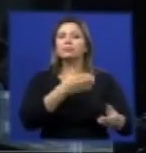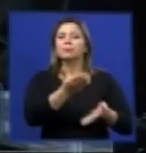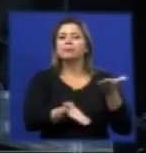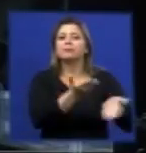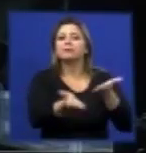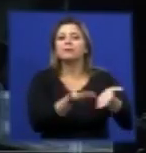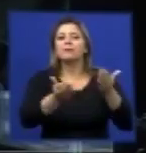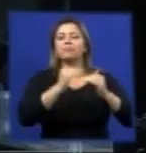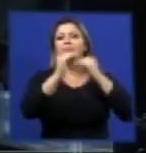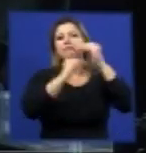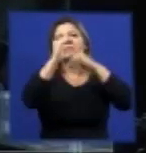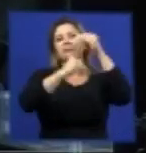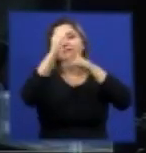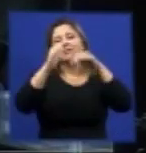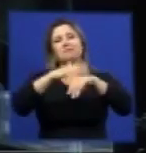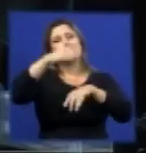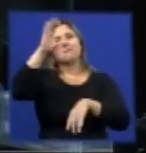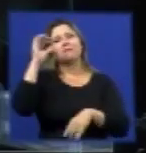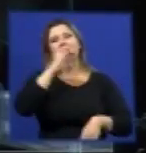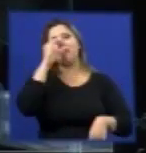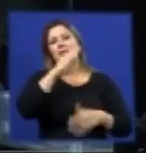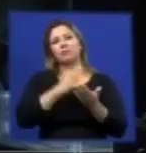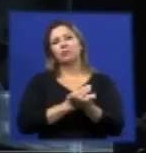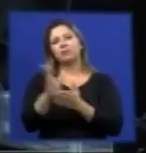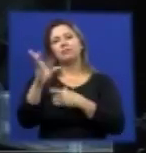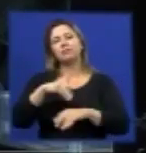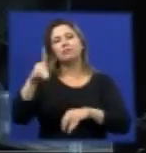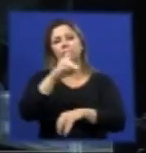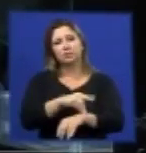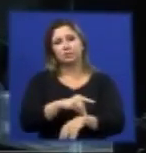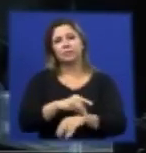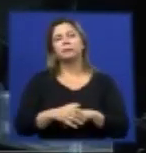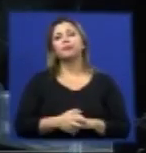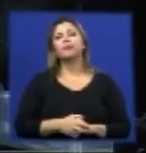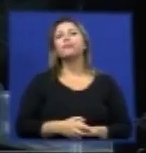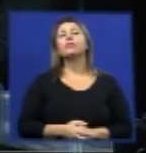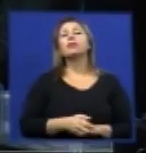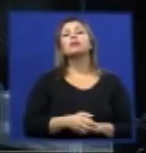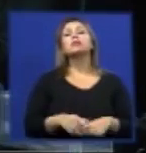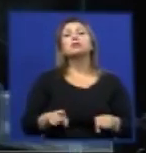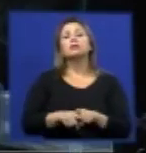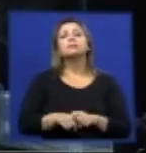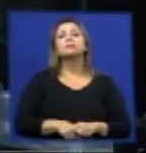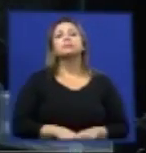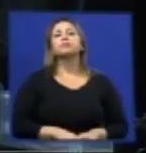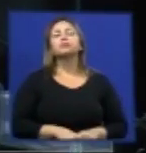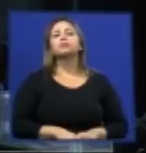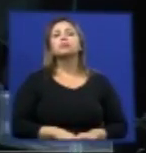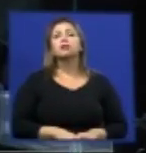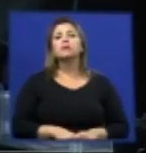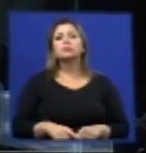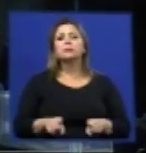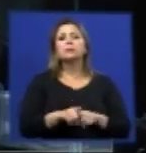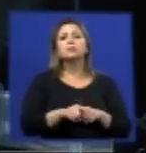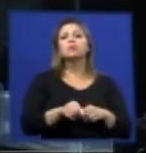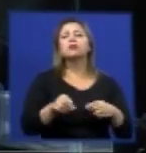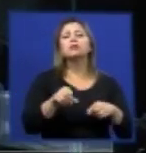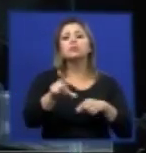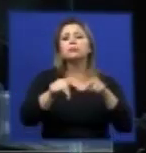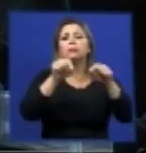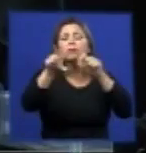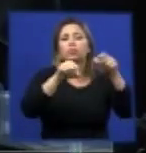rápidas para a dispersão do vetor e do vírus eu fiz um recorte transporte de pessoas para a dissemanação do vírus